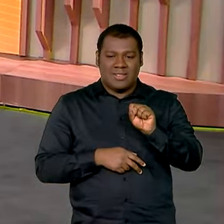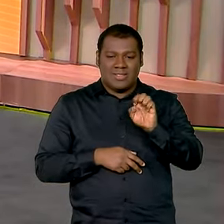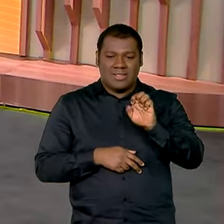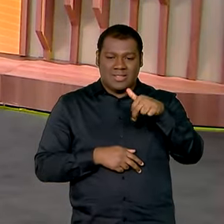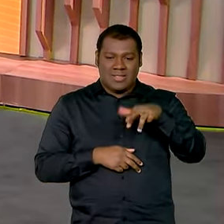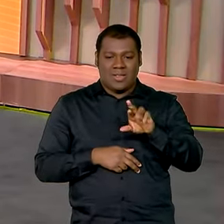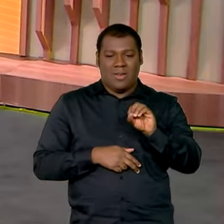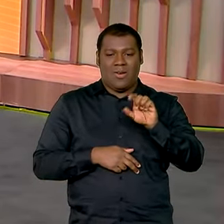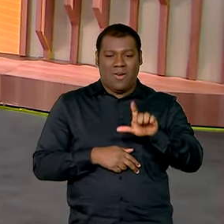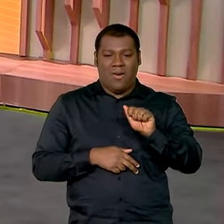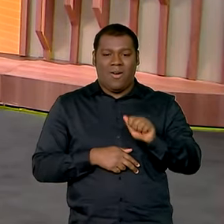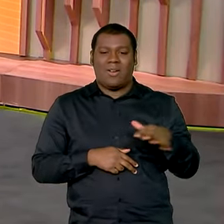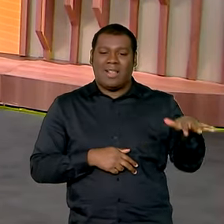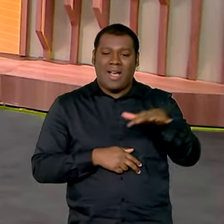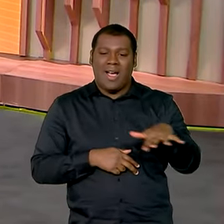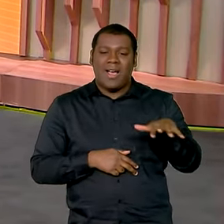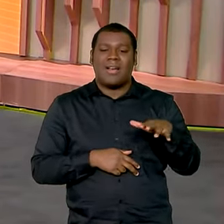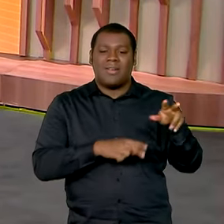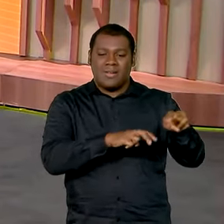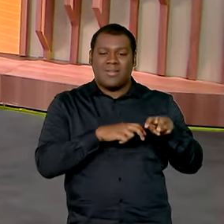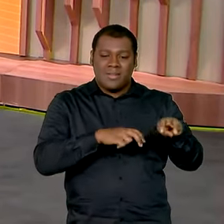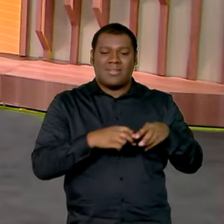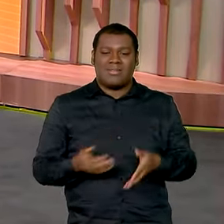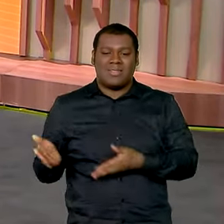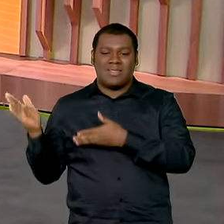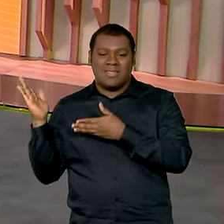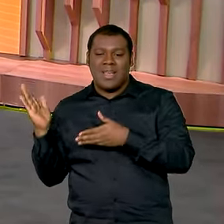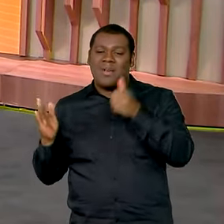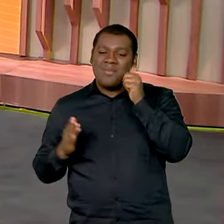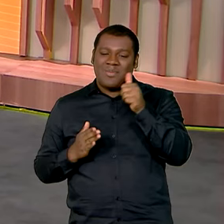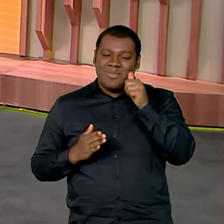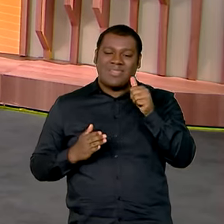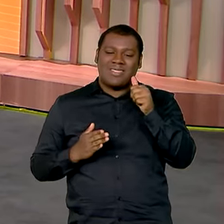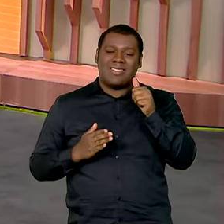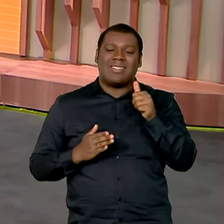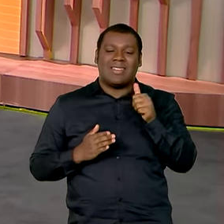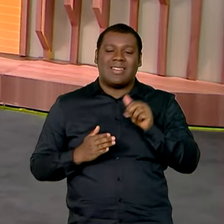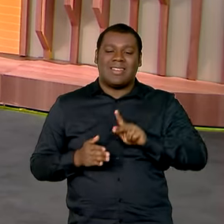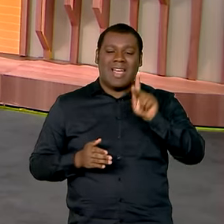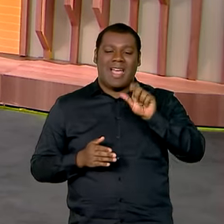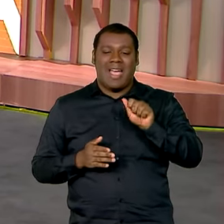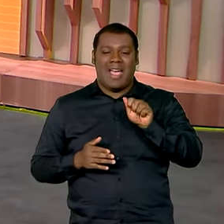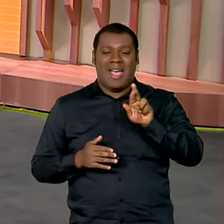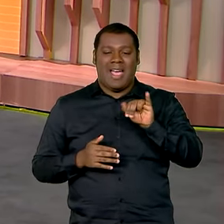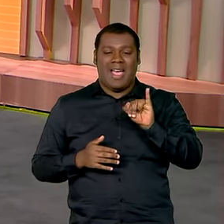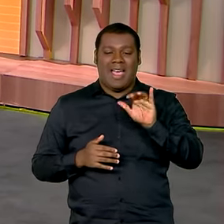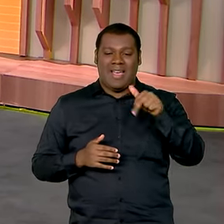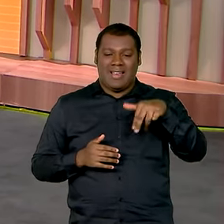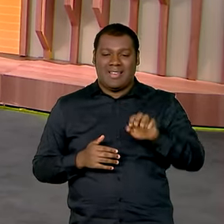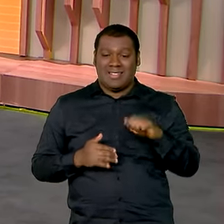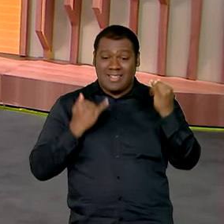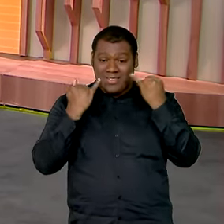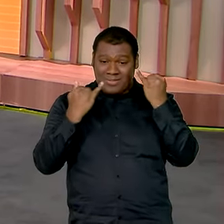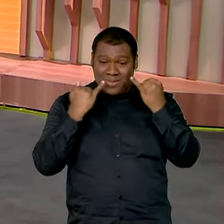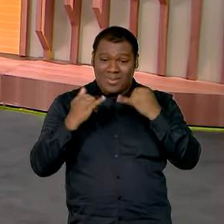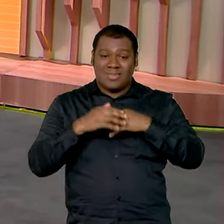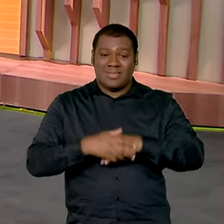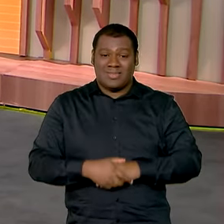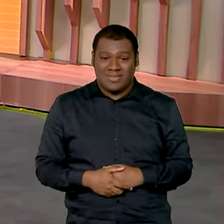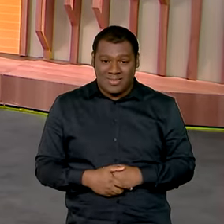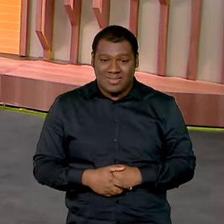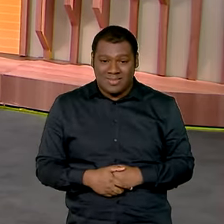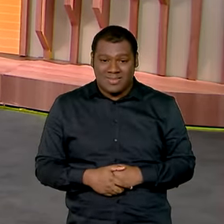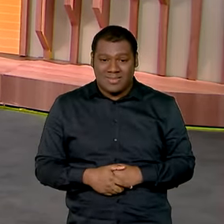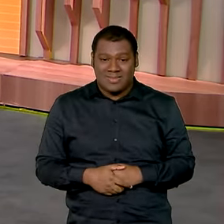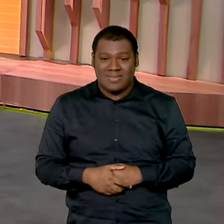isso aí Carine Mello trazendo todas as novidades para a gente obrigada pela visita ao nosso estúdio e eu aguardo você depois do próximo Bom Dia